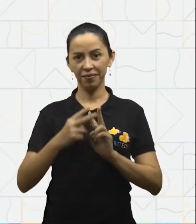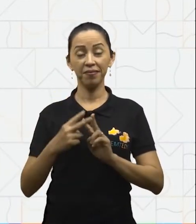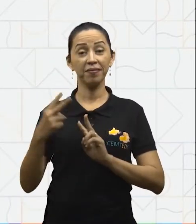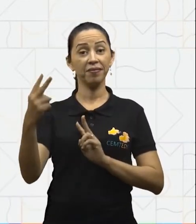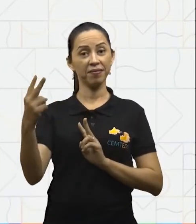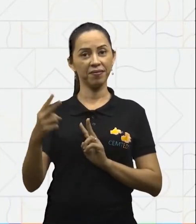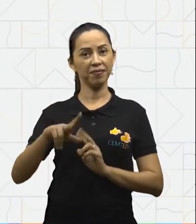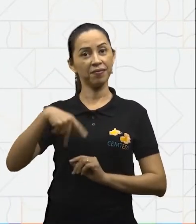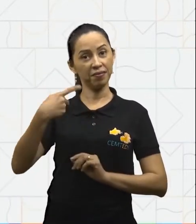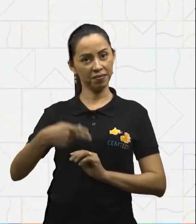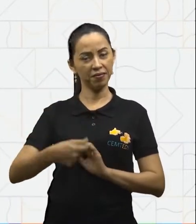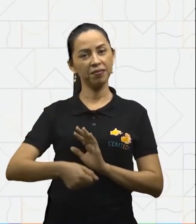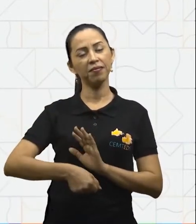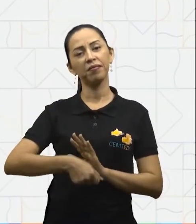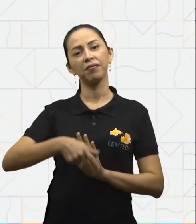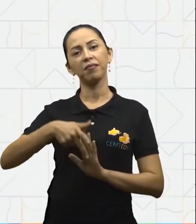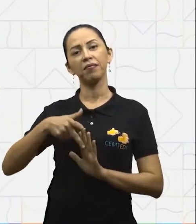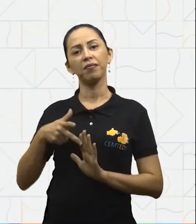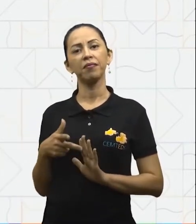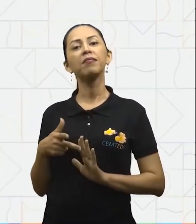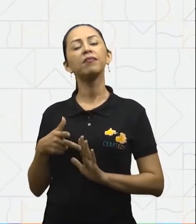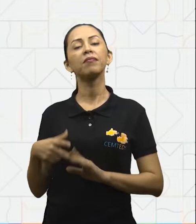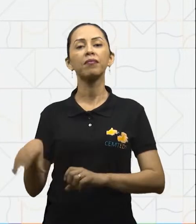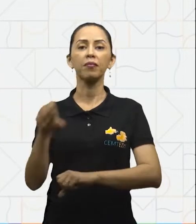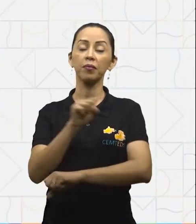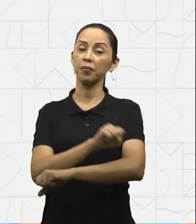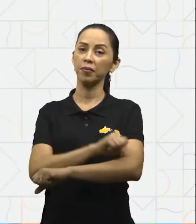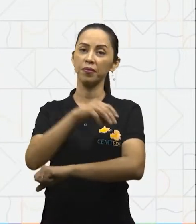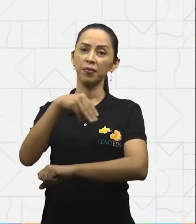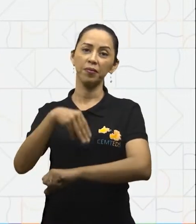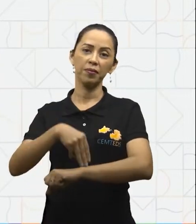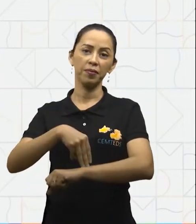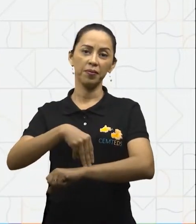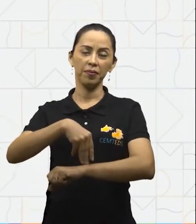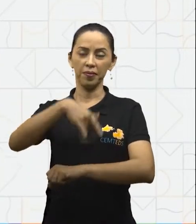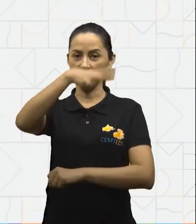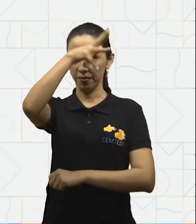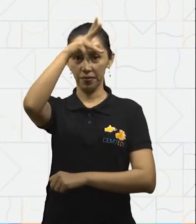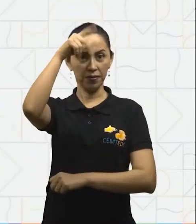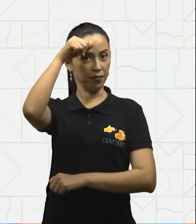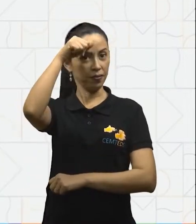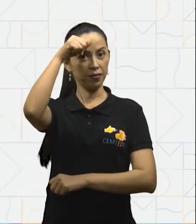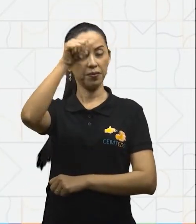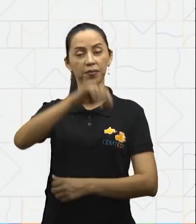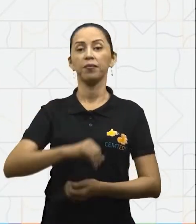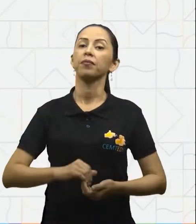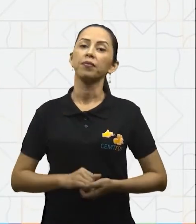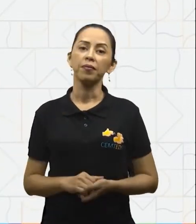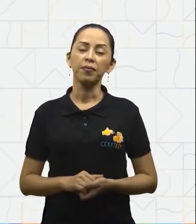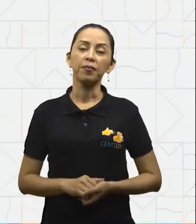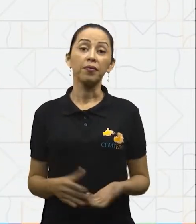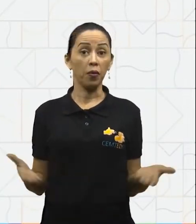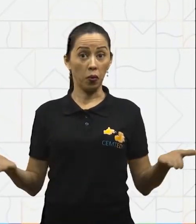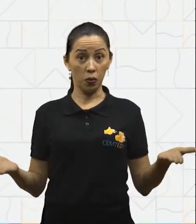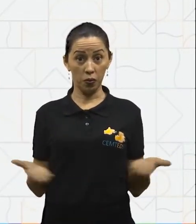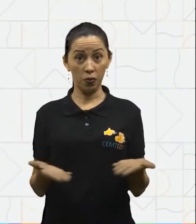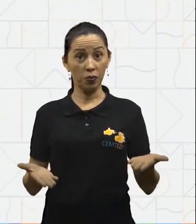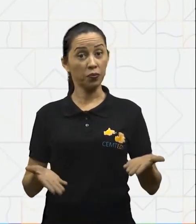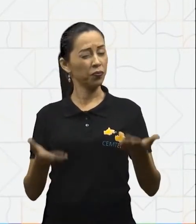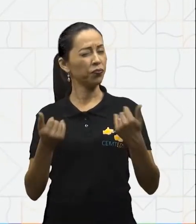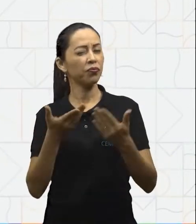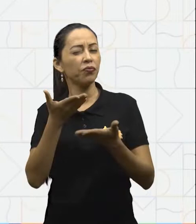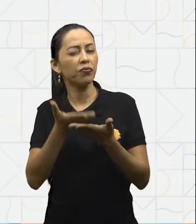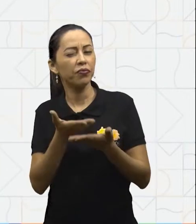Centro de Mídias e Tecnologias Educacionais da CEMED Manaus. Hoje, iremos estudar sobre hábitos alimentares